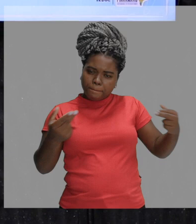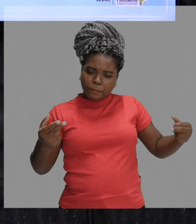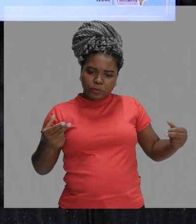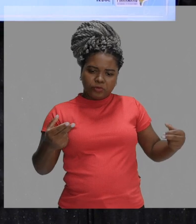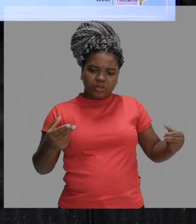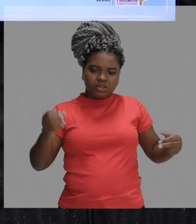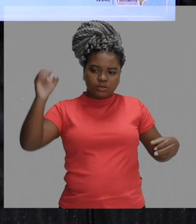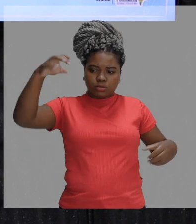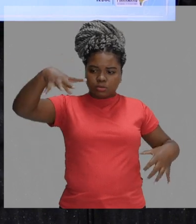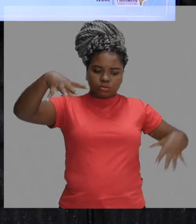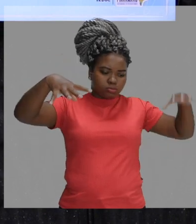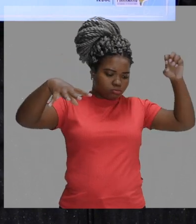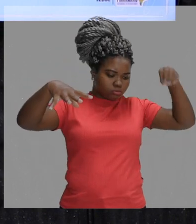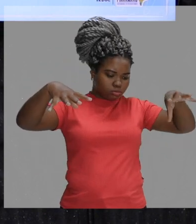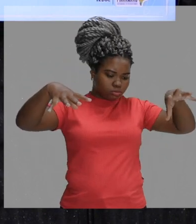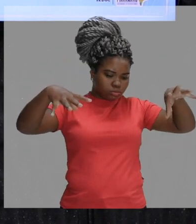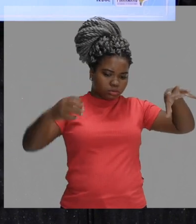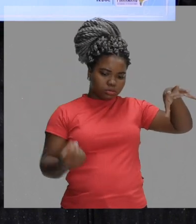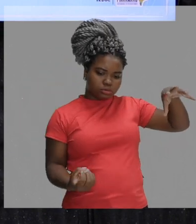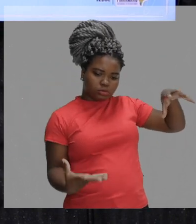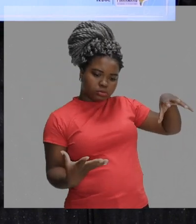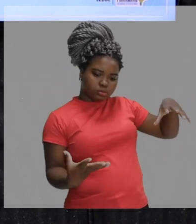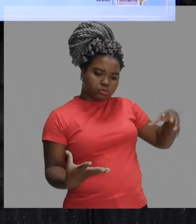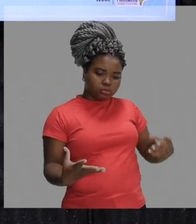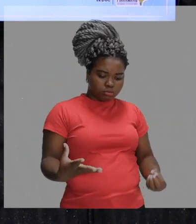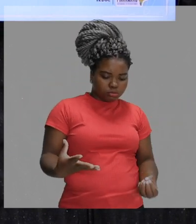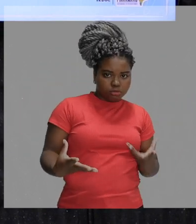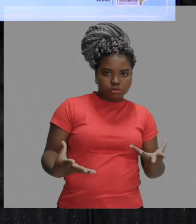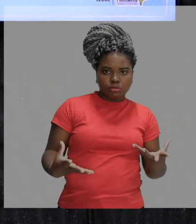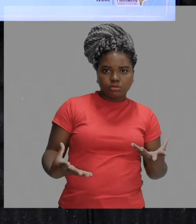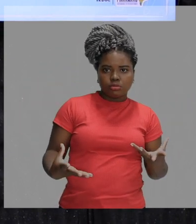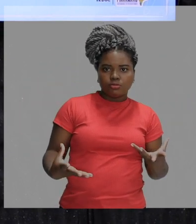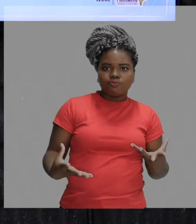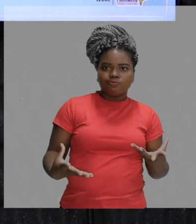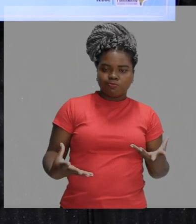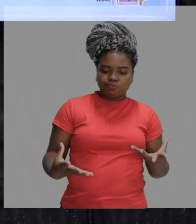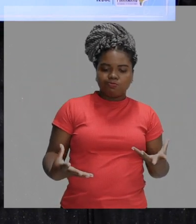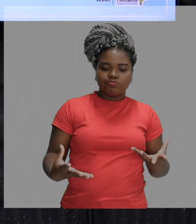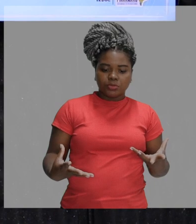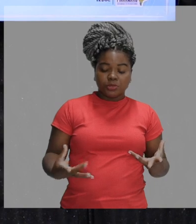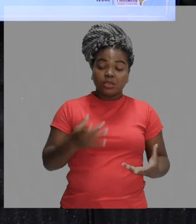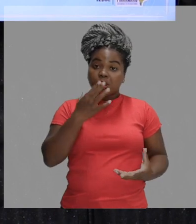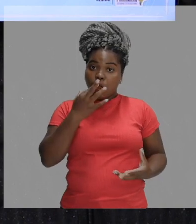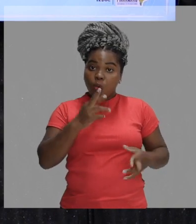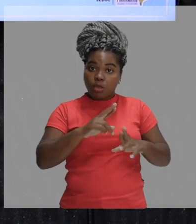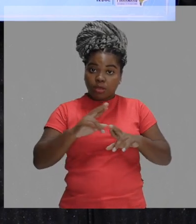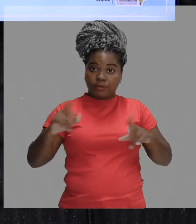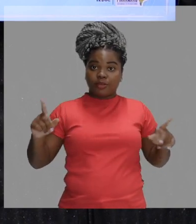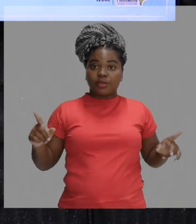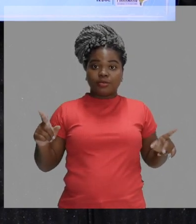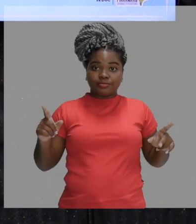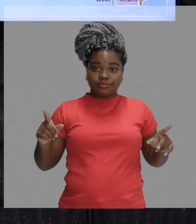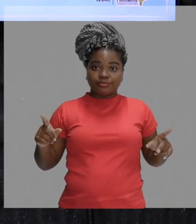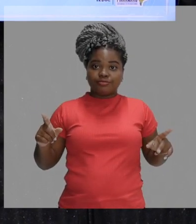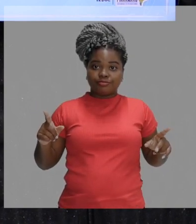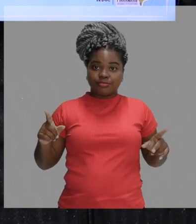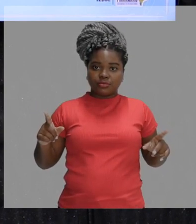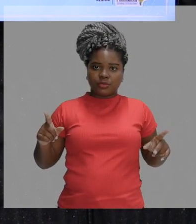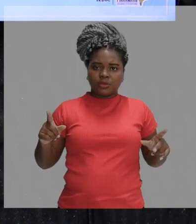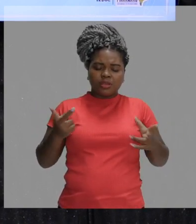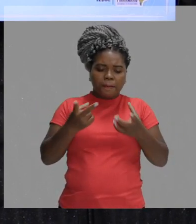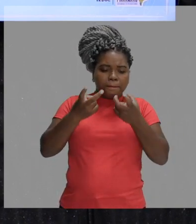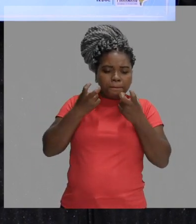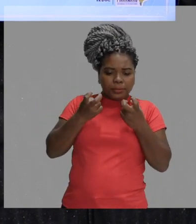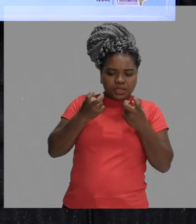pincéis de luz que vêm das fontes luminosas em que tem cores diferentes. E